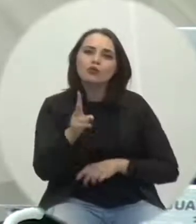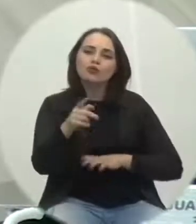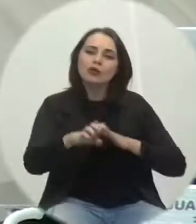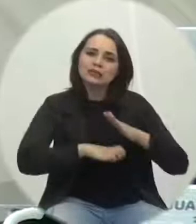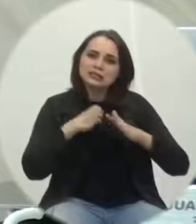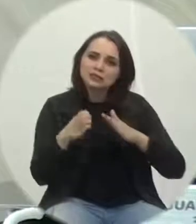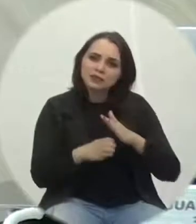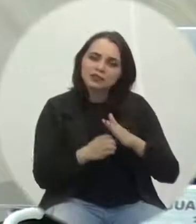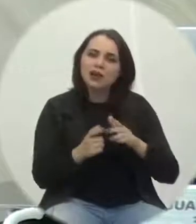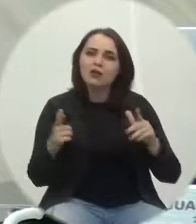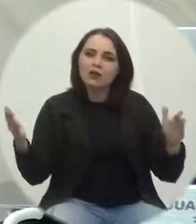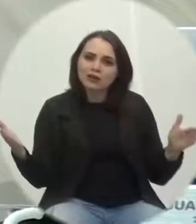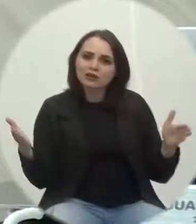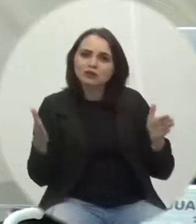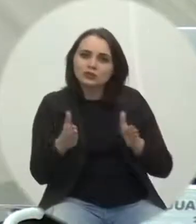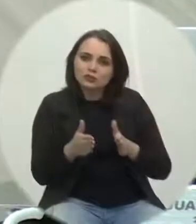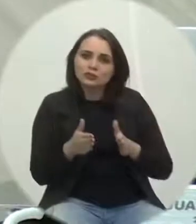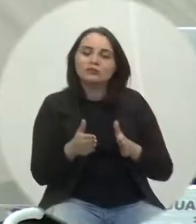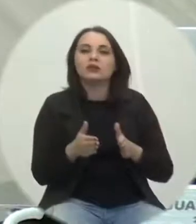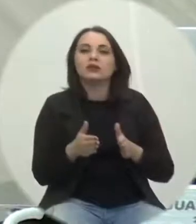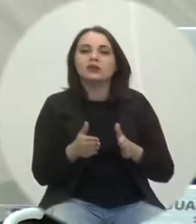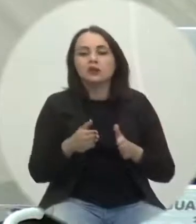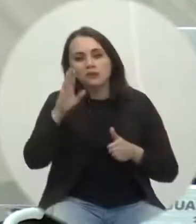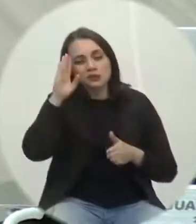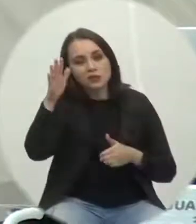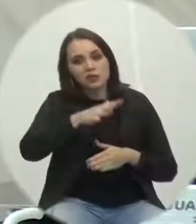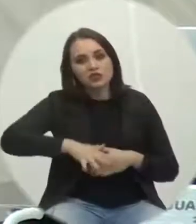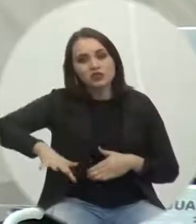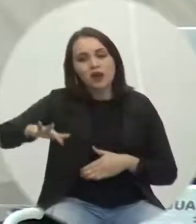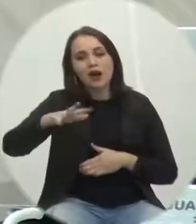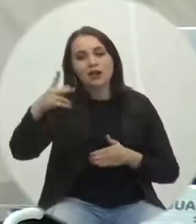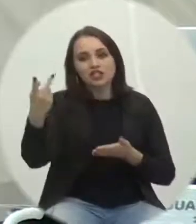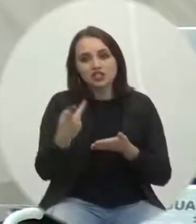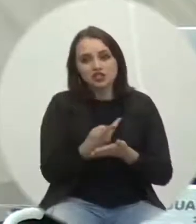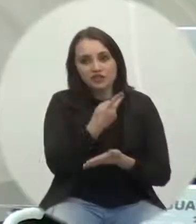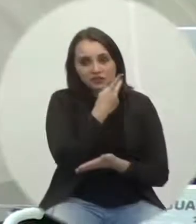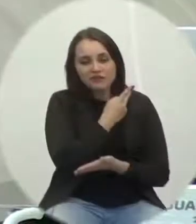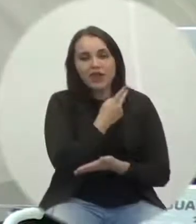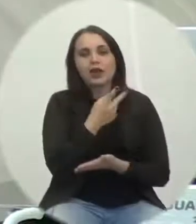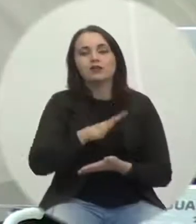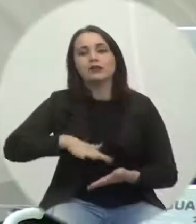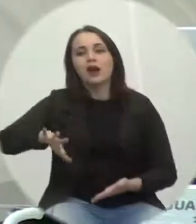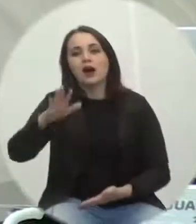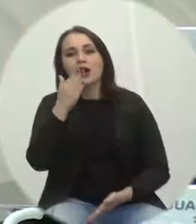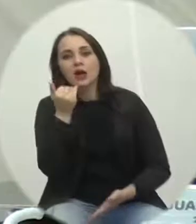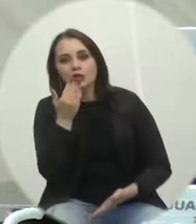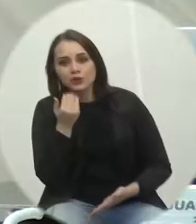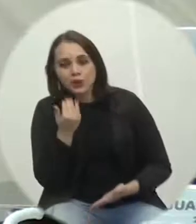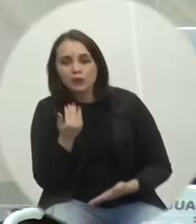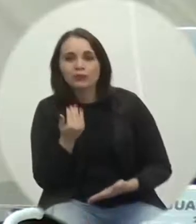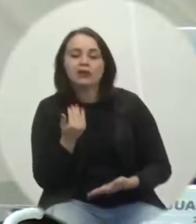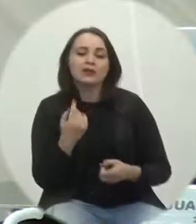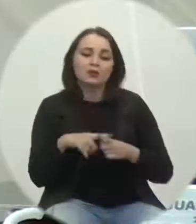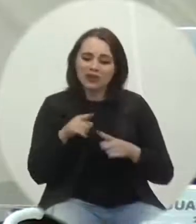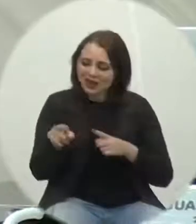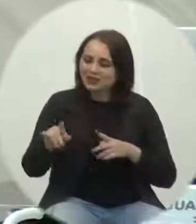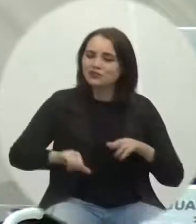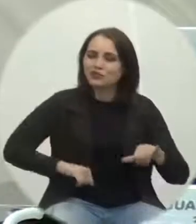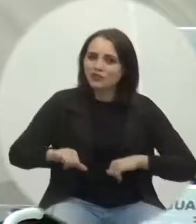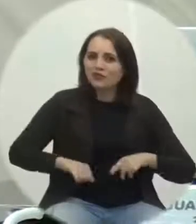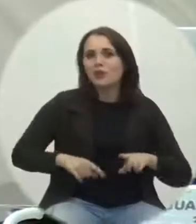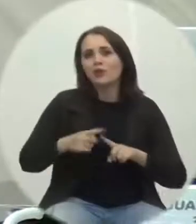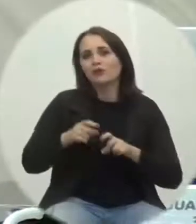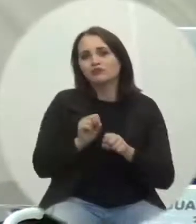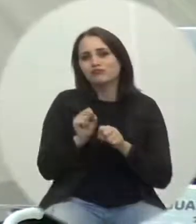em especial dos setores de eventos e gastronomia altamente afetados pelas medidas de enfrentamento à pandemia a